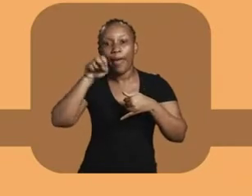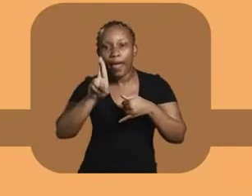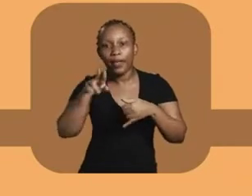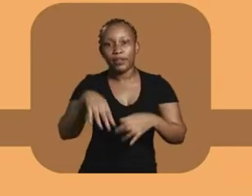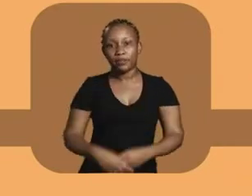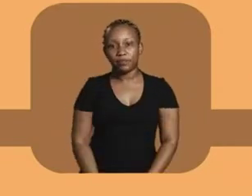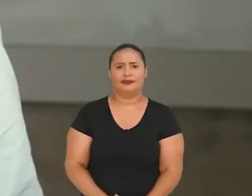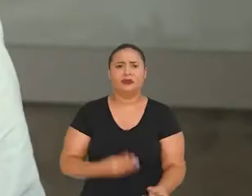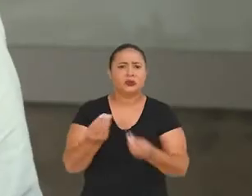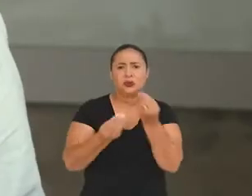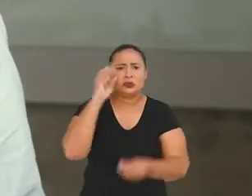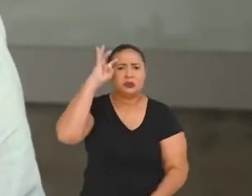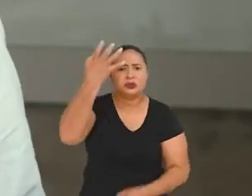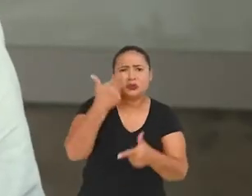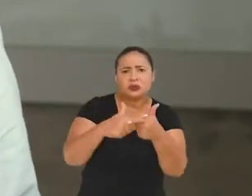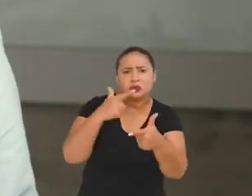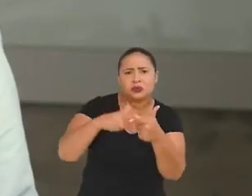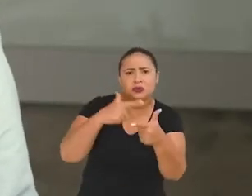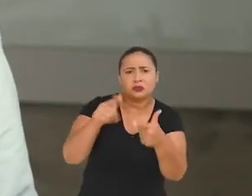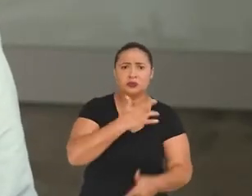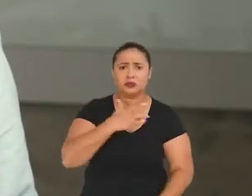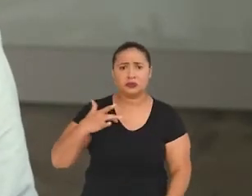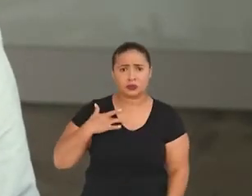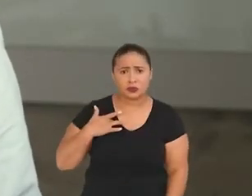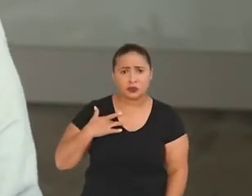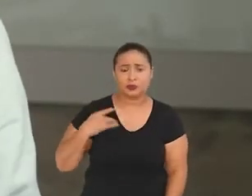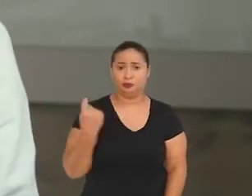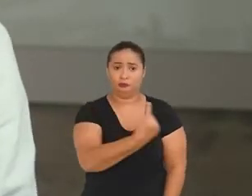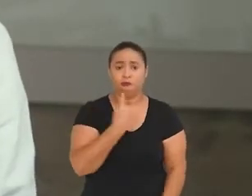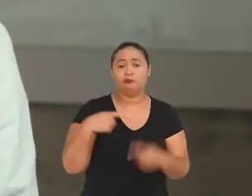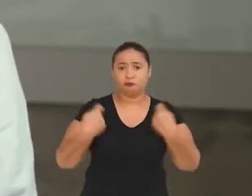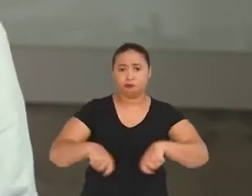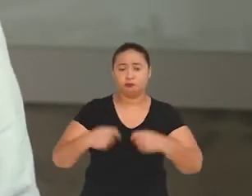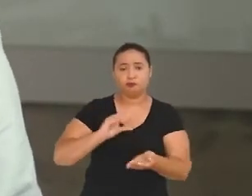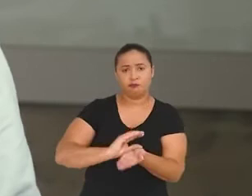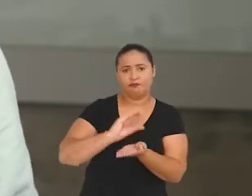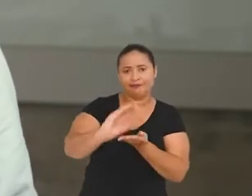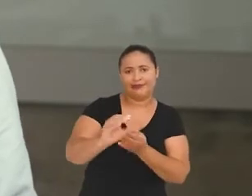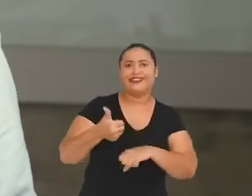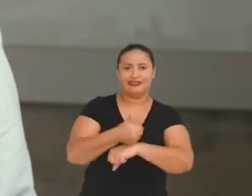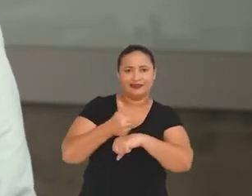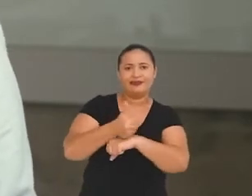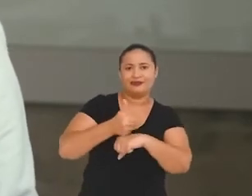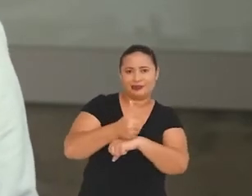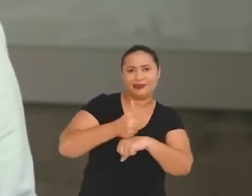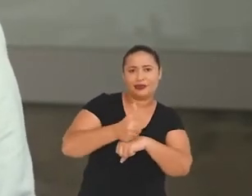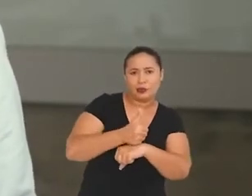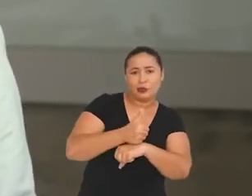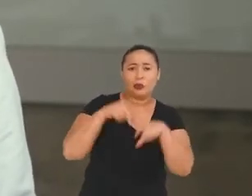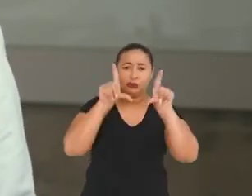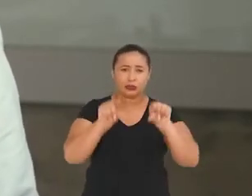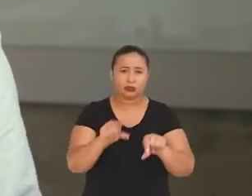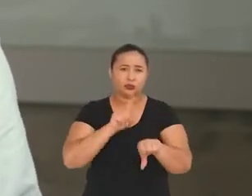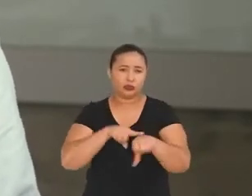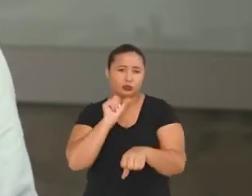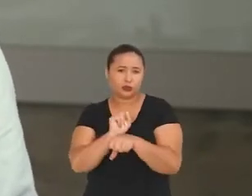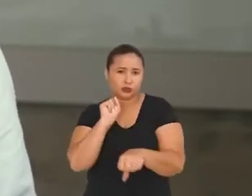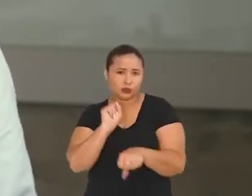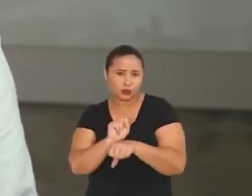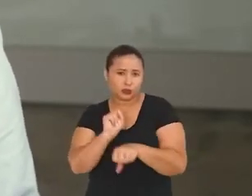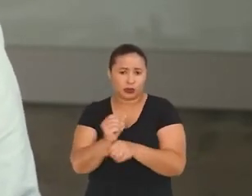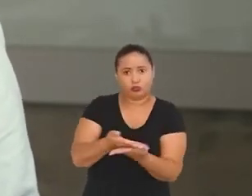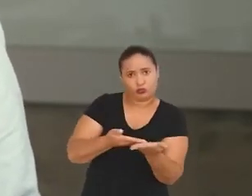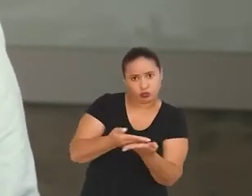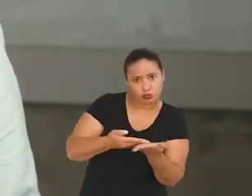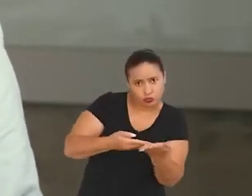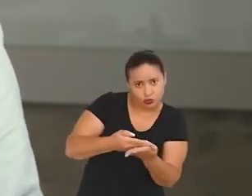.br Todo mundo está com medo de perder o emprego. Eu como empreendedor sei exatamente que para criar empregos é preciso